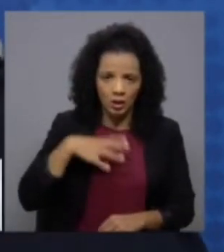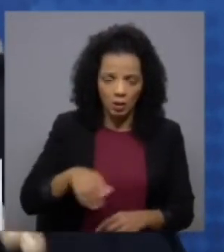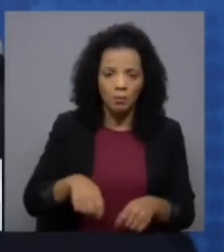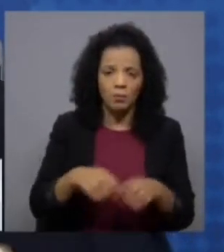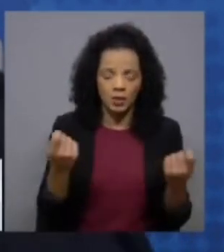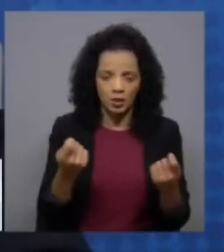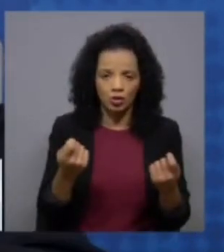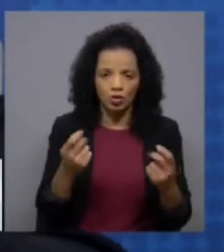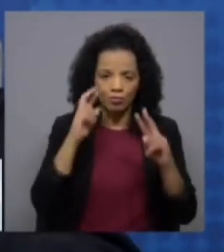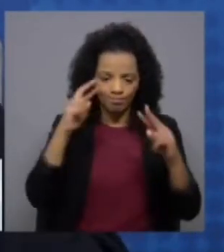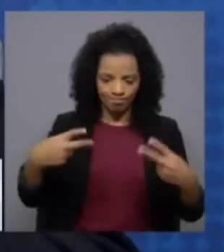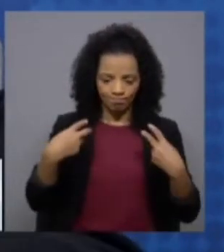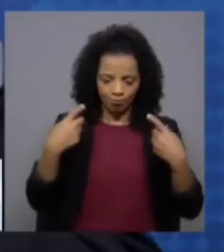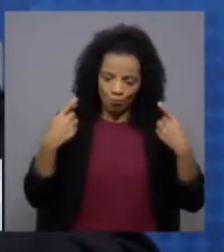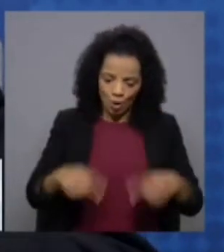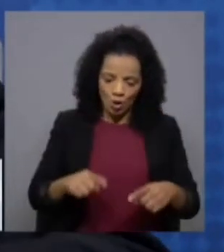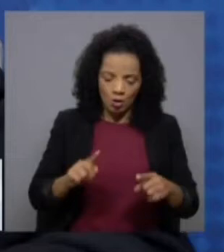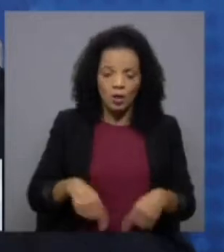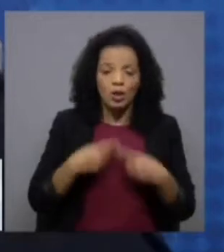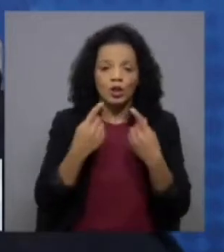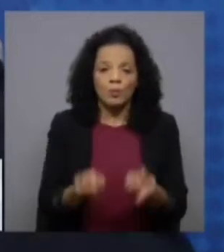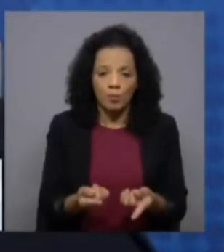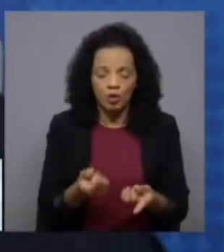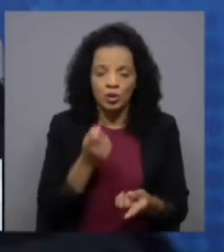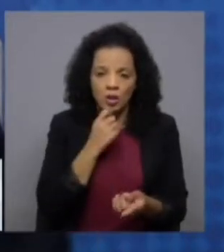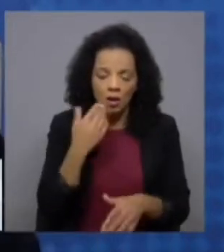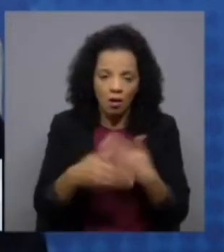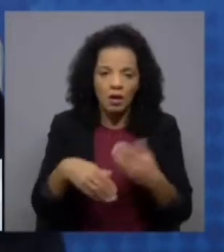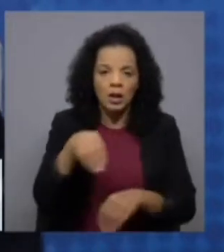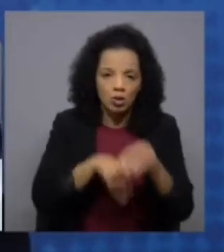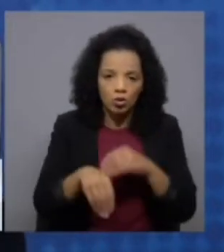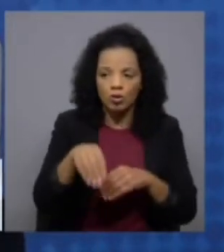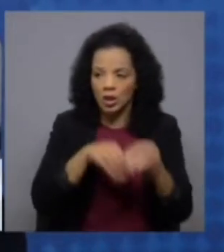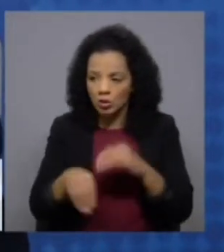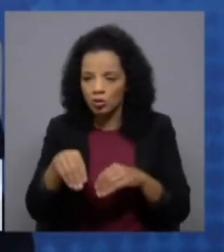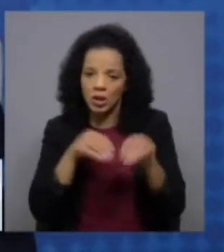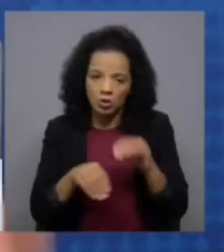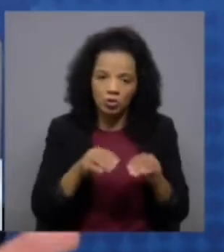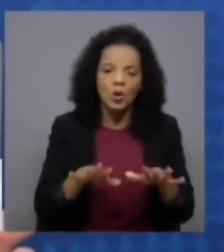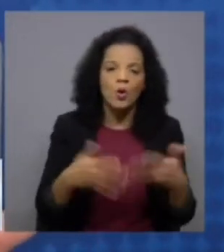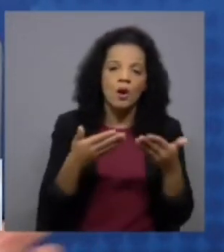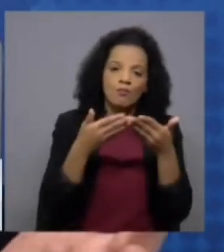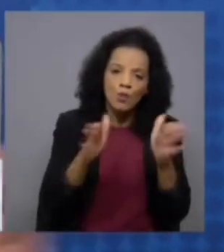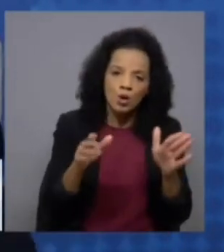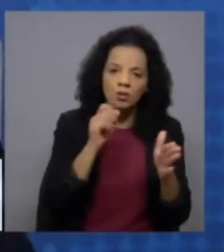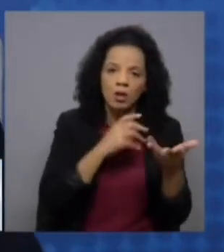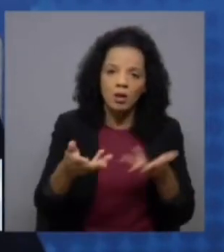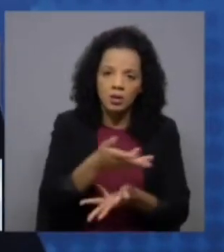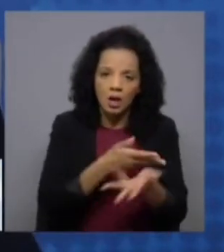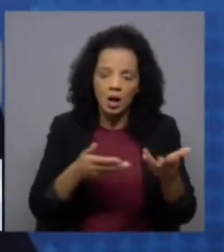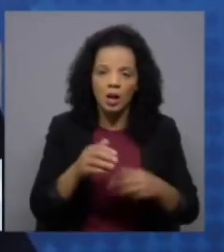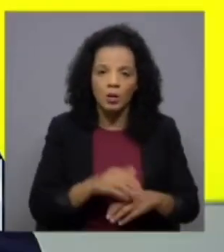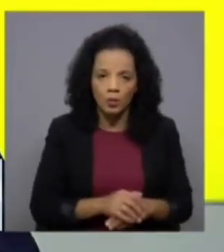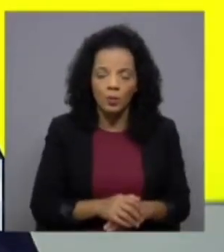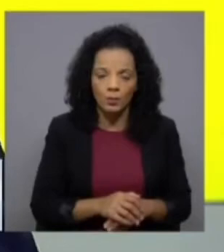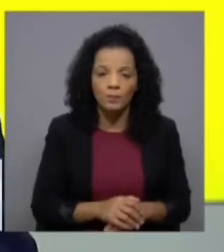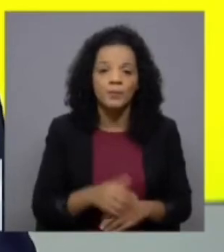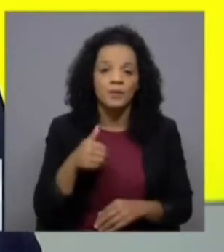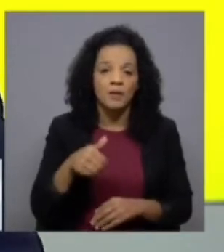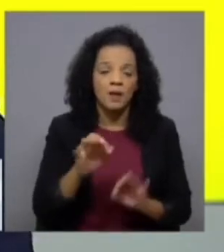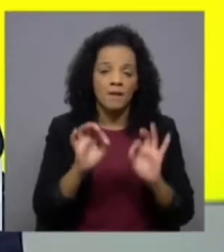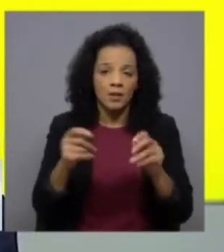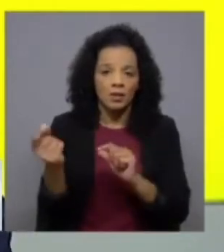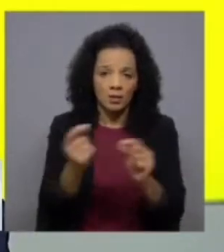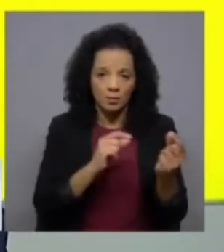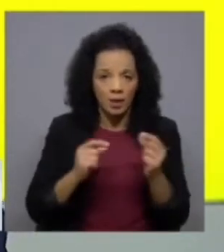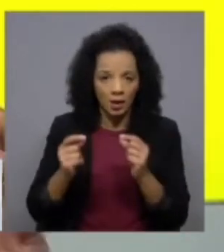partidos olhem só para si e depois possamos andar de eleições em eleições ou querem que tenham abertura ao diálogo e respeitem o resultado de eleições Estamos a chegar ao fim do